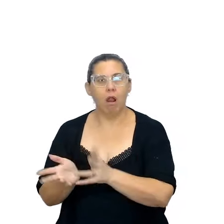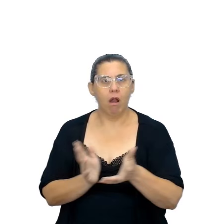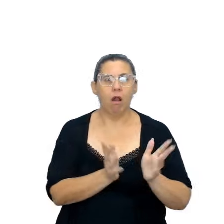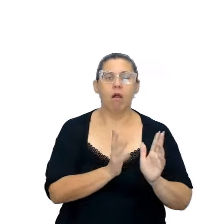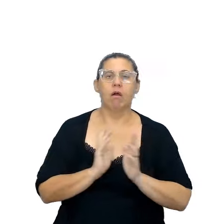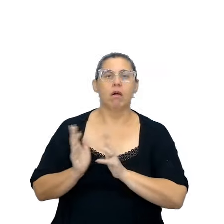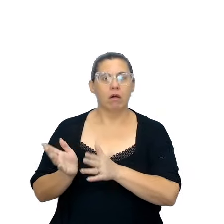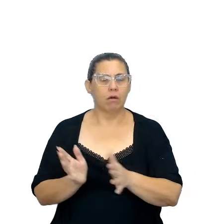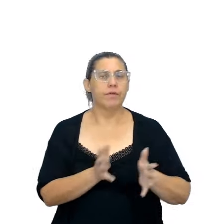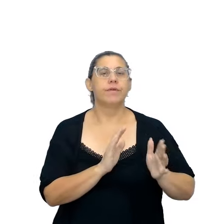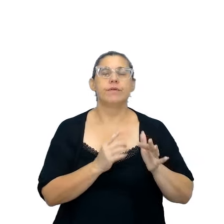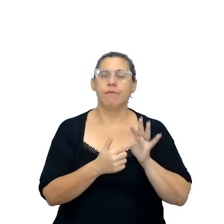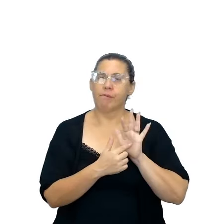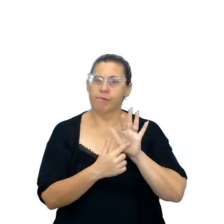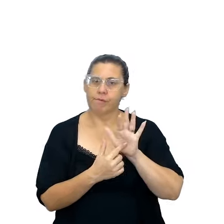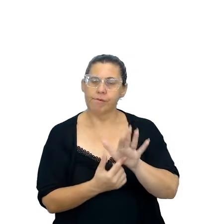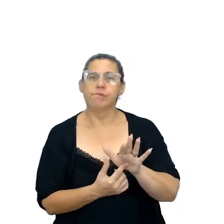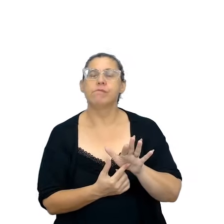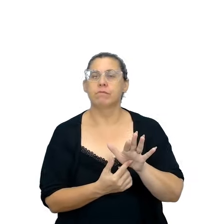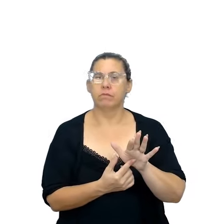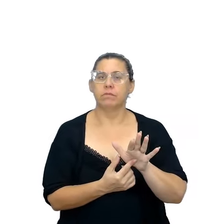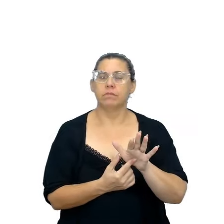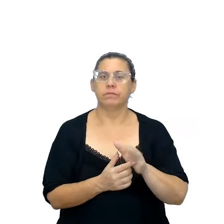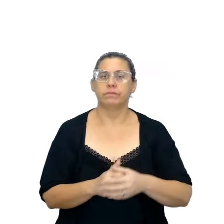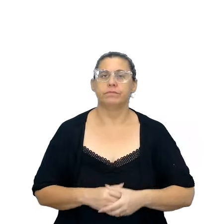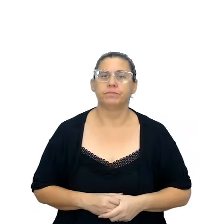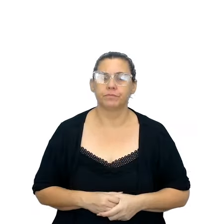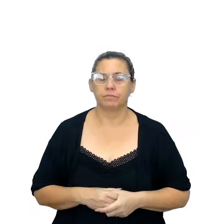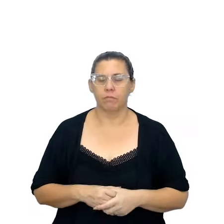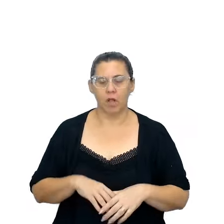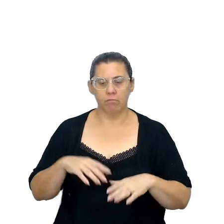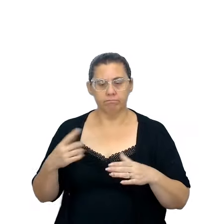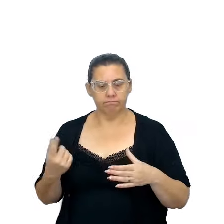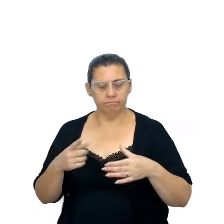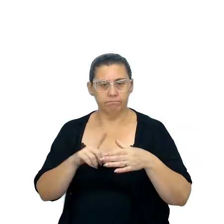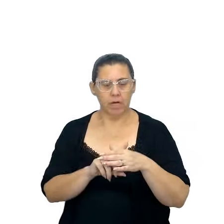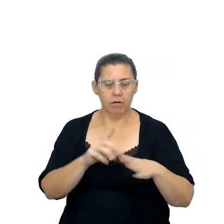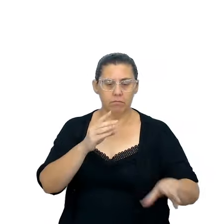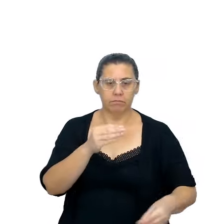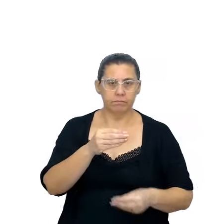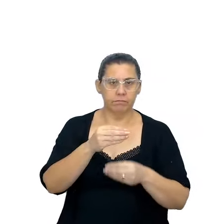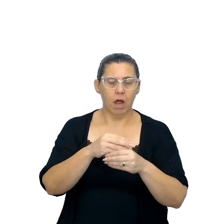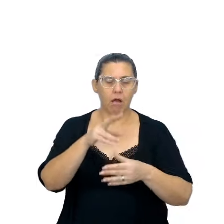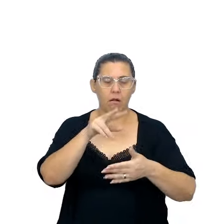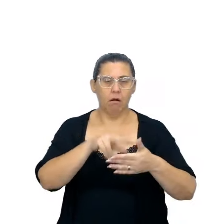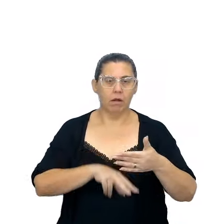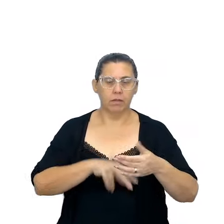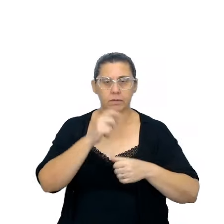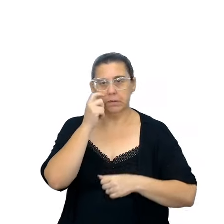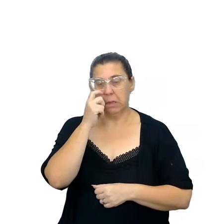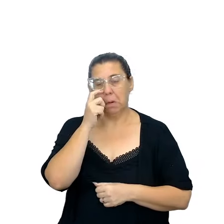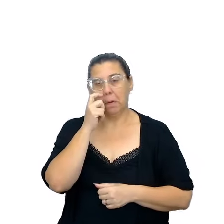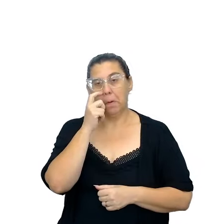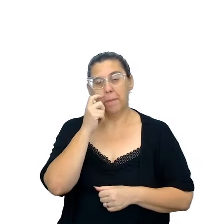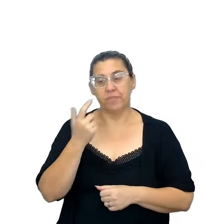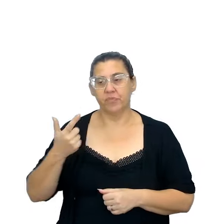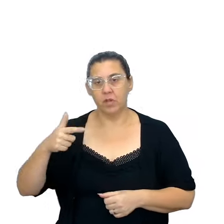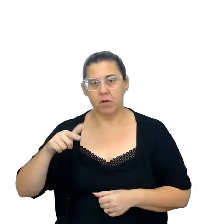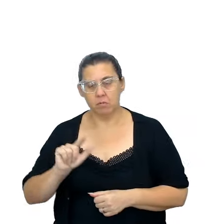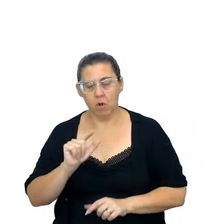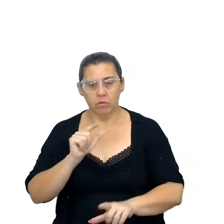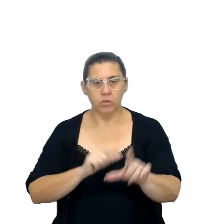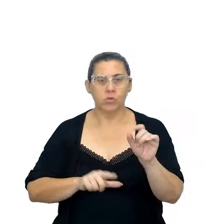vai apresentando, né, e integrando os estudantes à leitura. Então, depois de